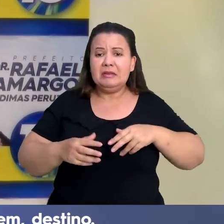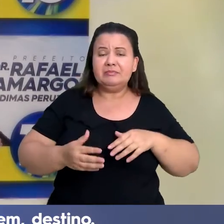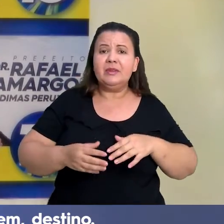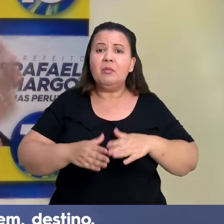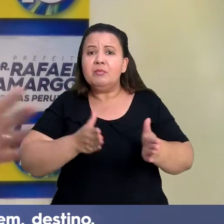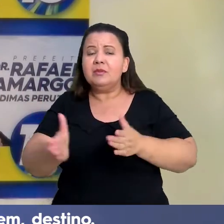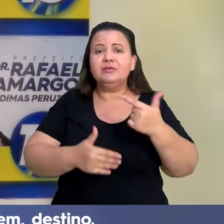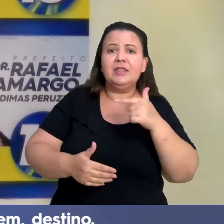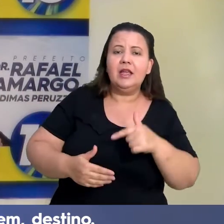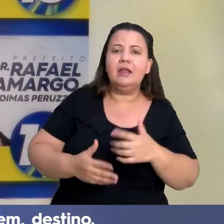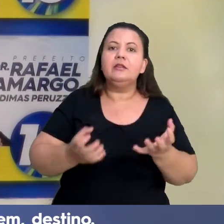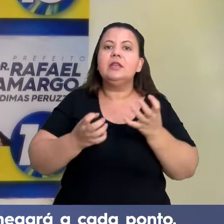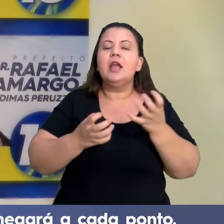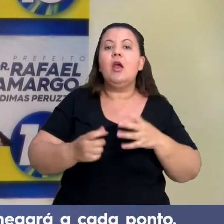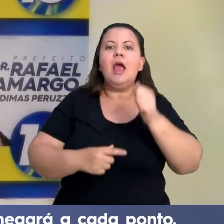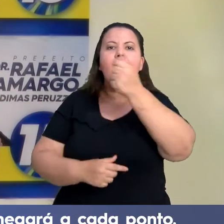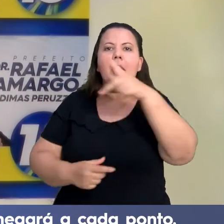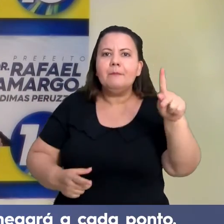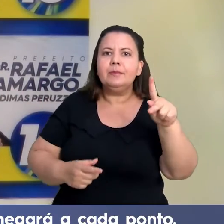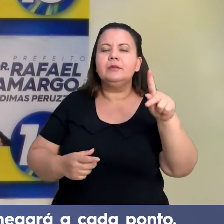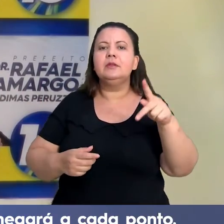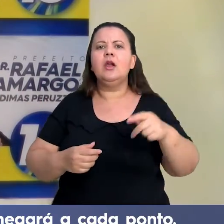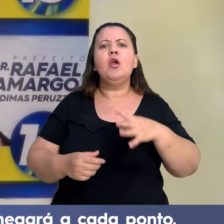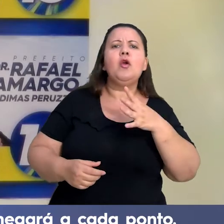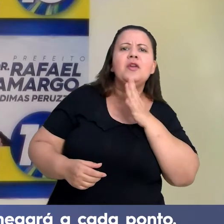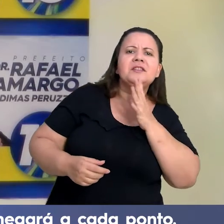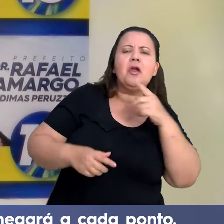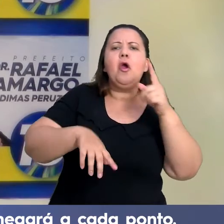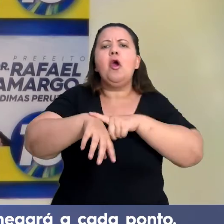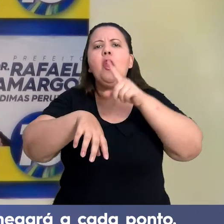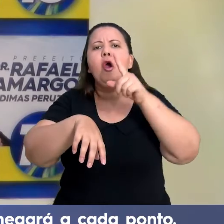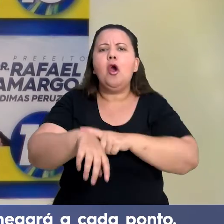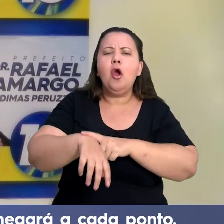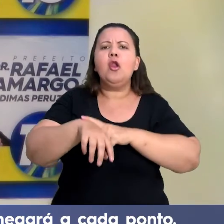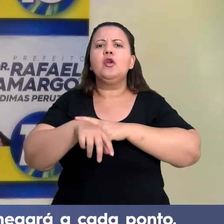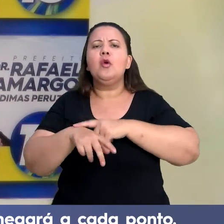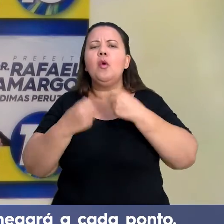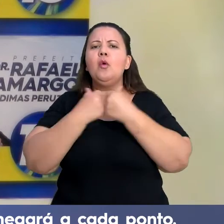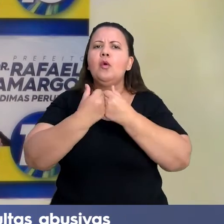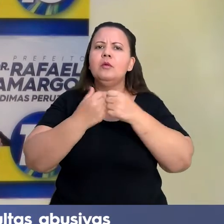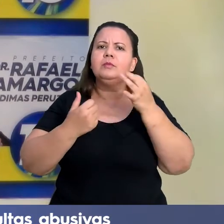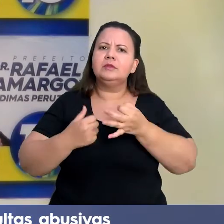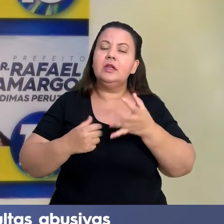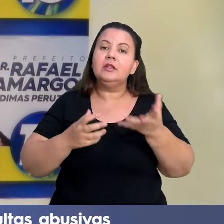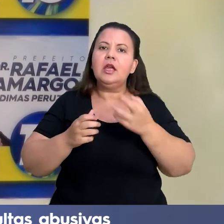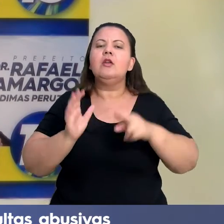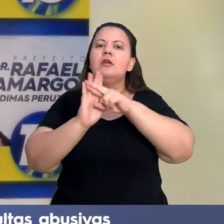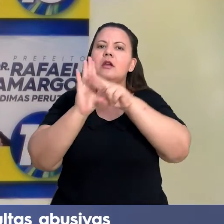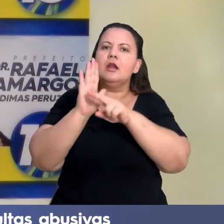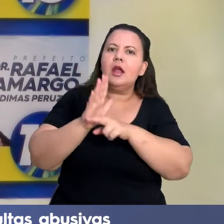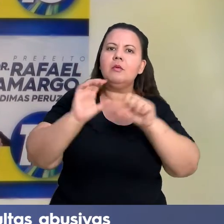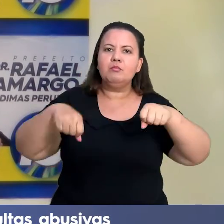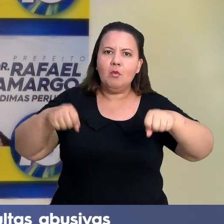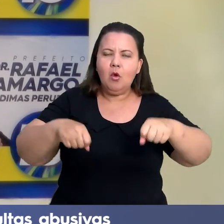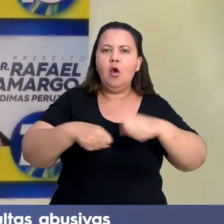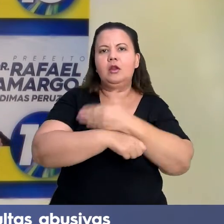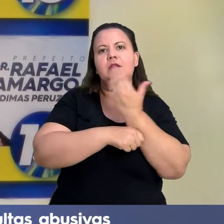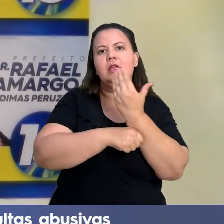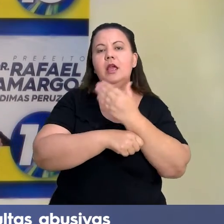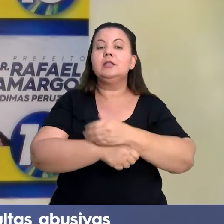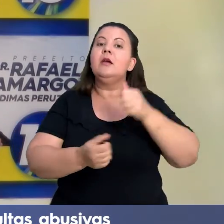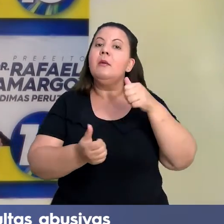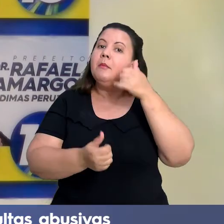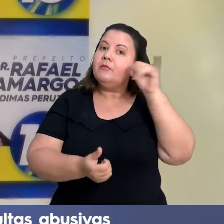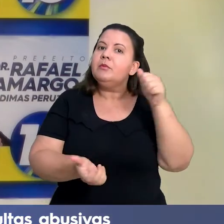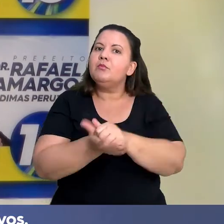encurtar o tempo, origem e destino. Aplicativo para o cidadão saber que horas o ônibus chegará a cada ponto. Regulamentar o mototáxi e acabar